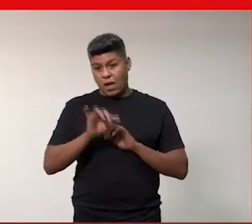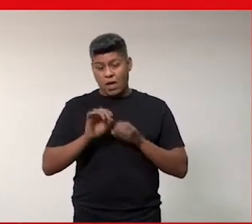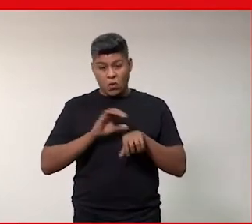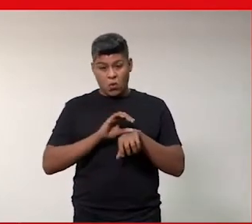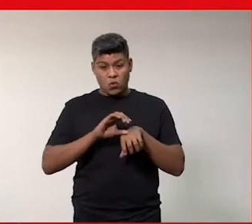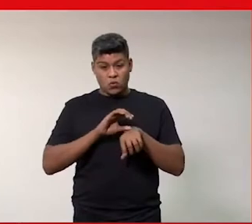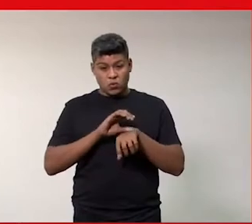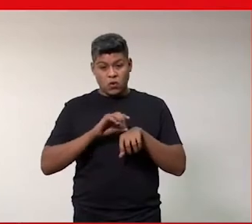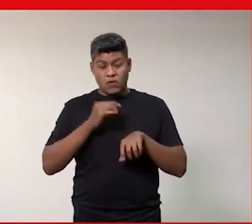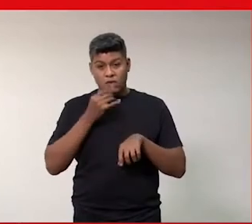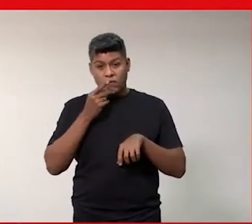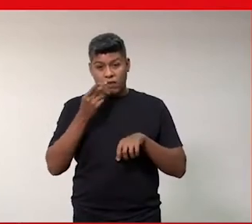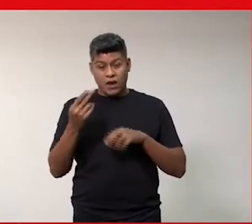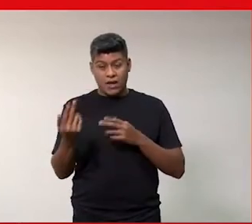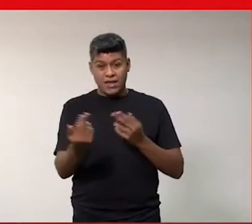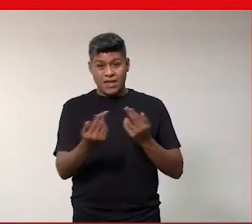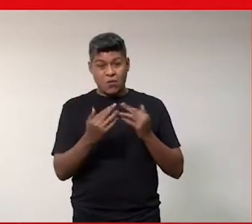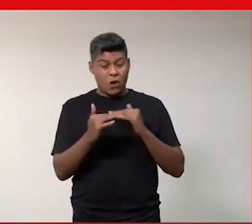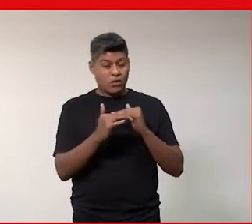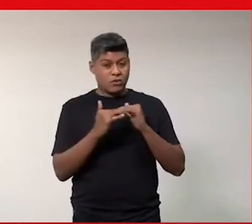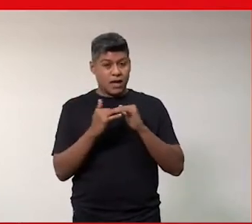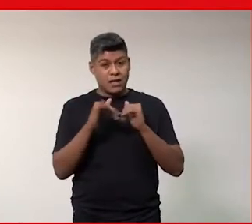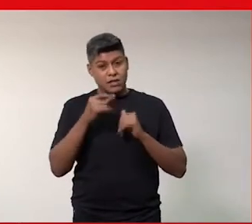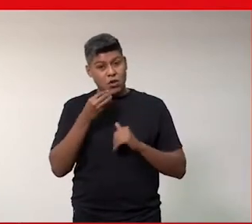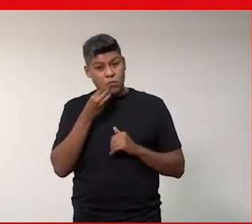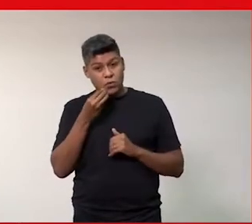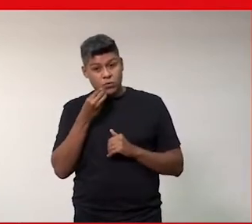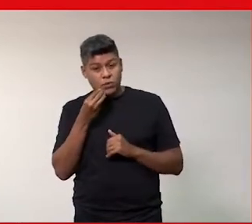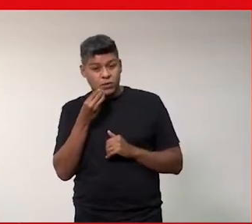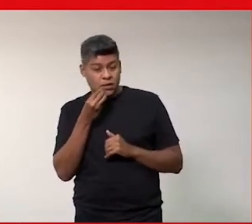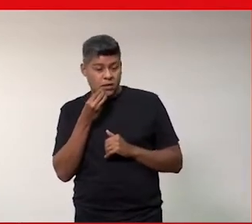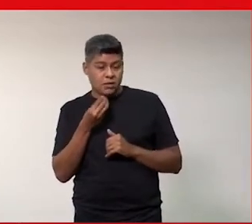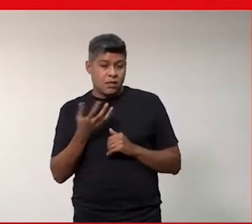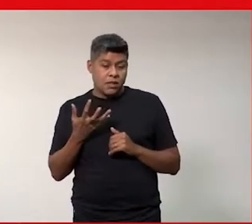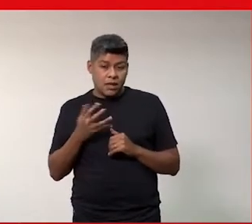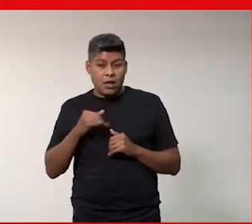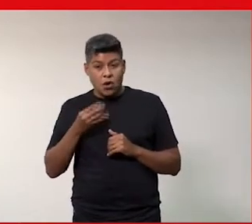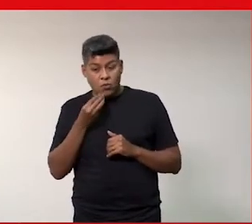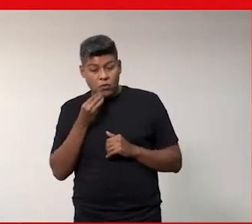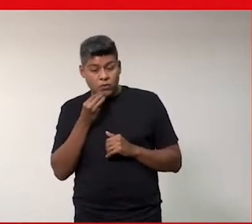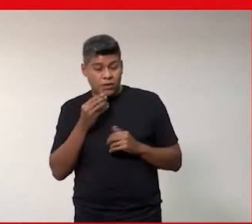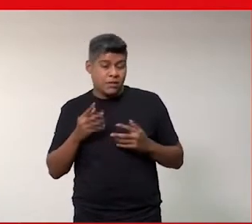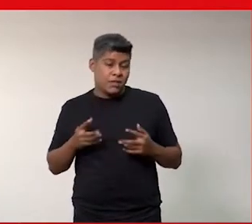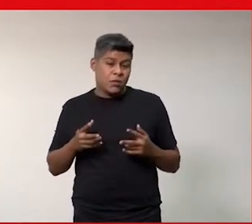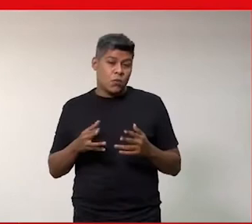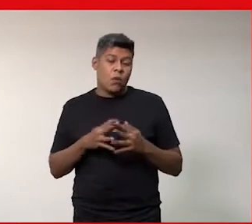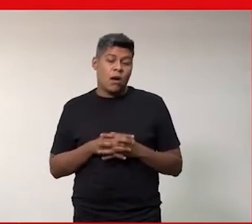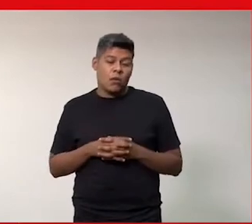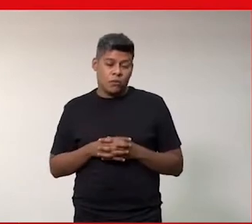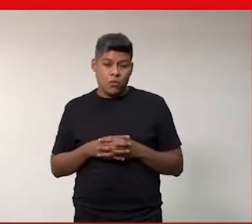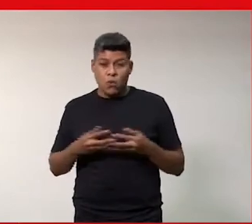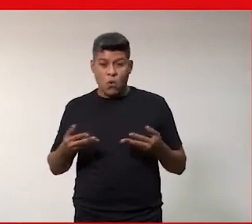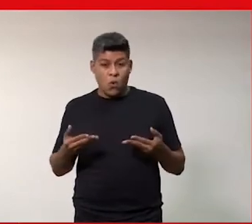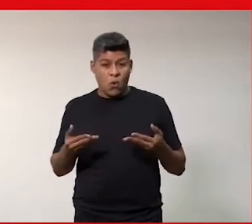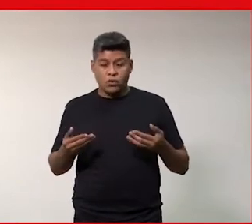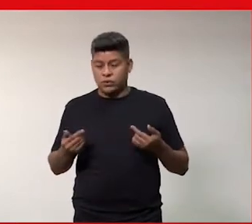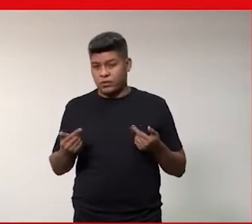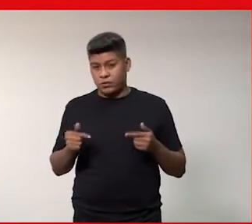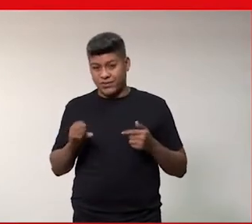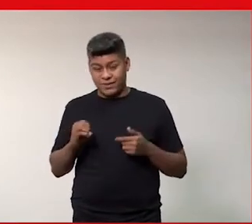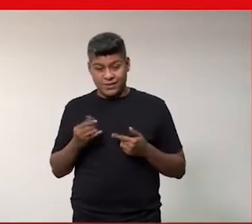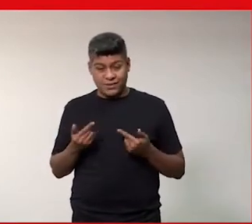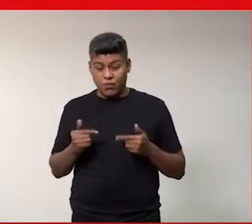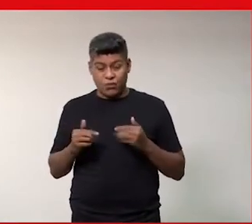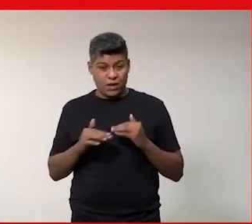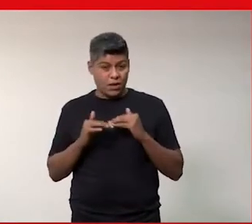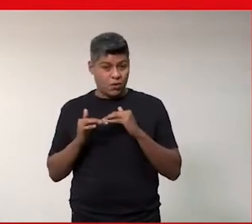quer igualdade material, ela quer igualdade de oportunidades, quer dizer, ela quer oportunidades iguais, que hoje não tem. Então, se eu não tenho